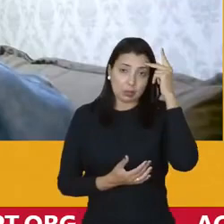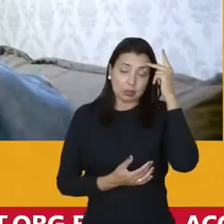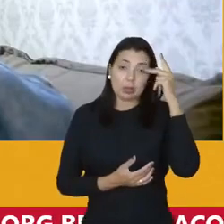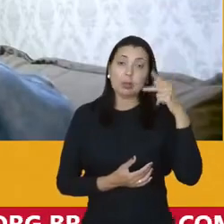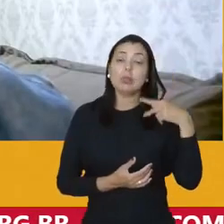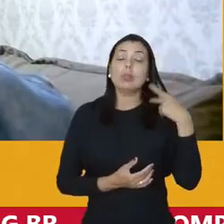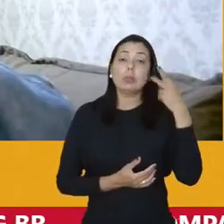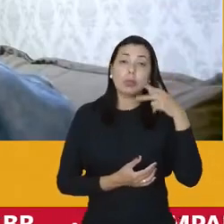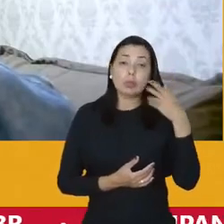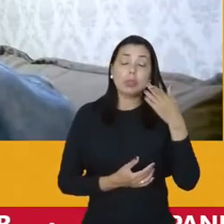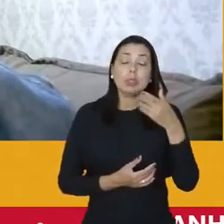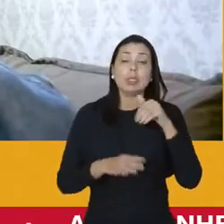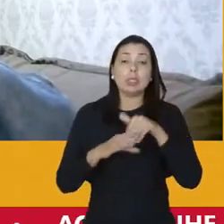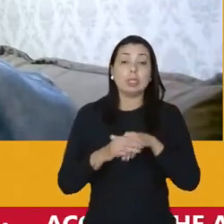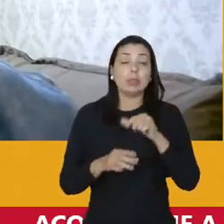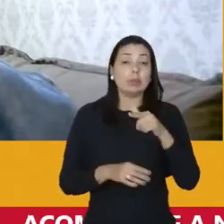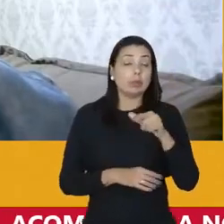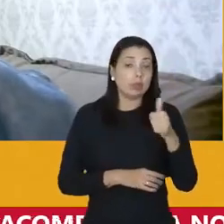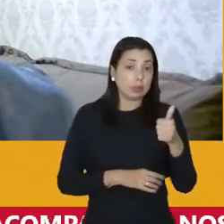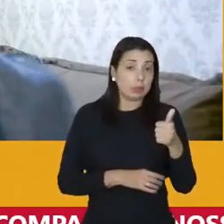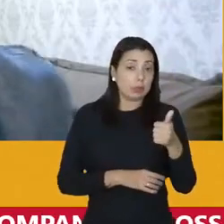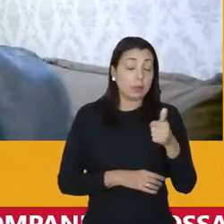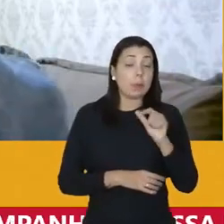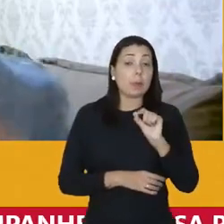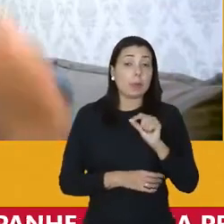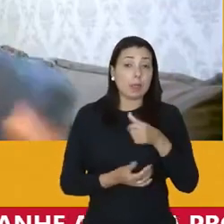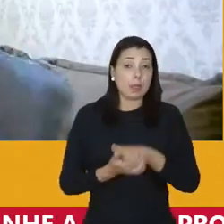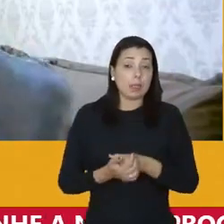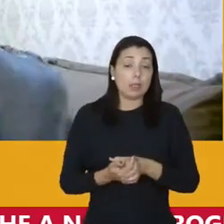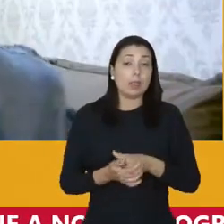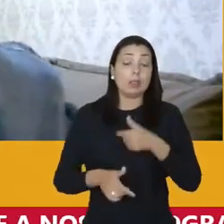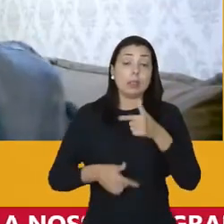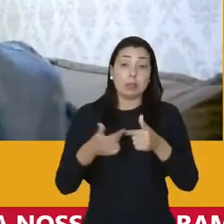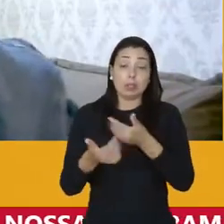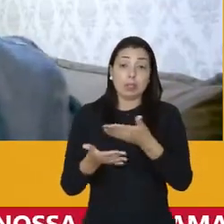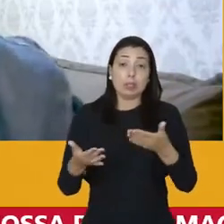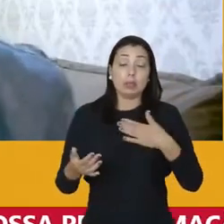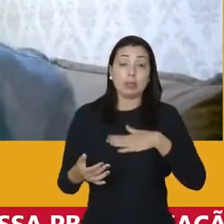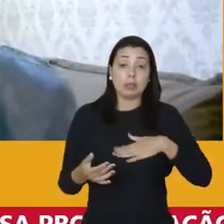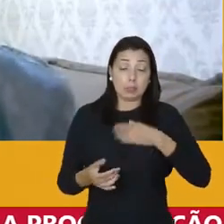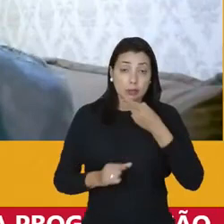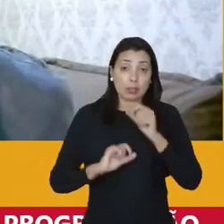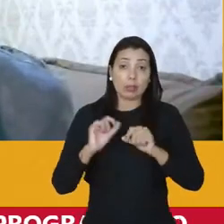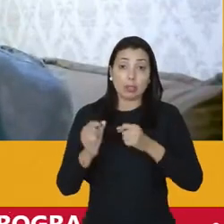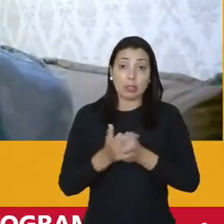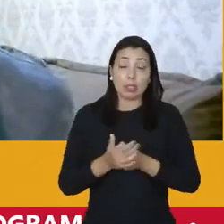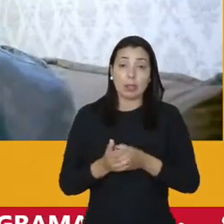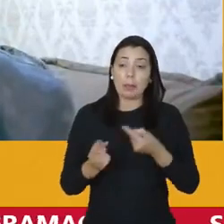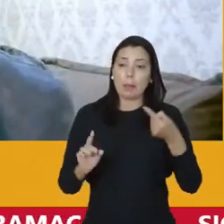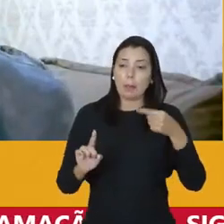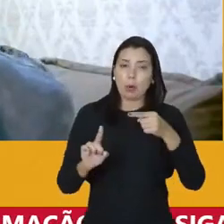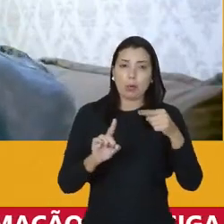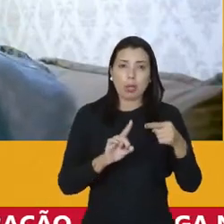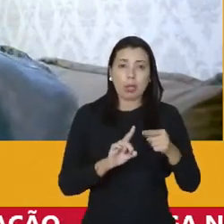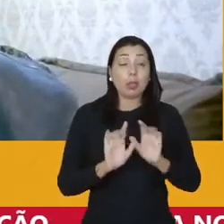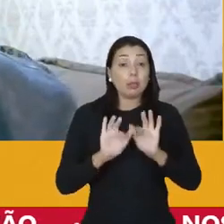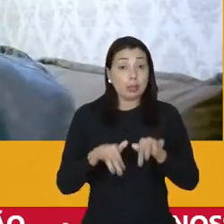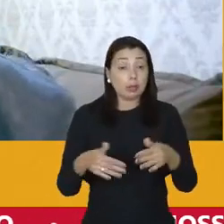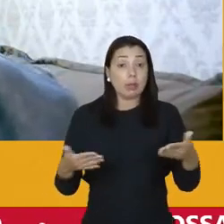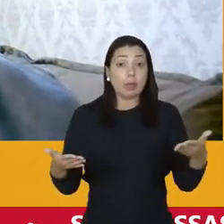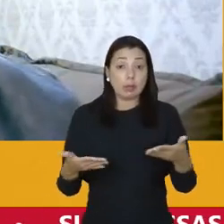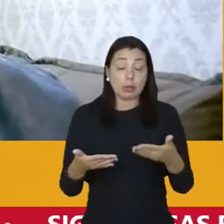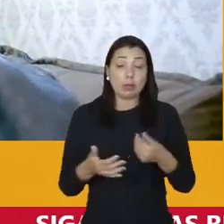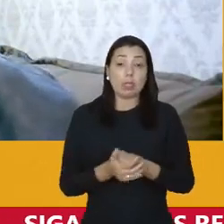parlamentares eleitos em 2021 e é em função disso que eu quero provocar nesse finalzinho